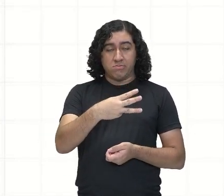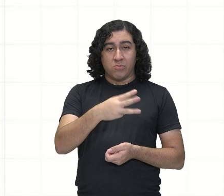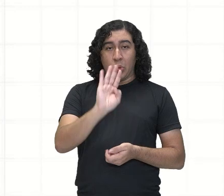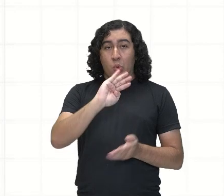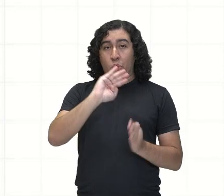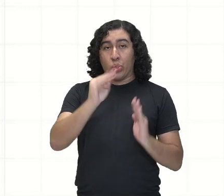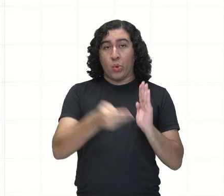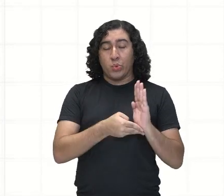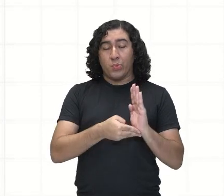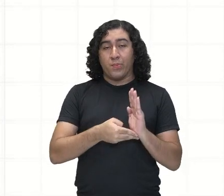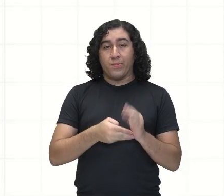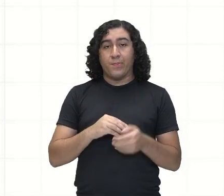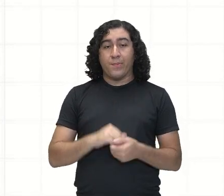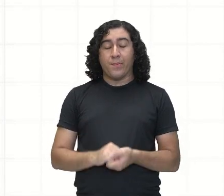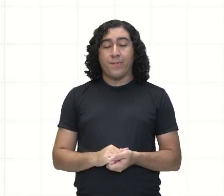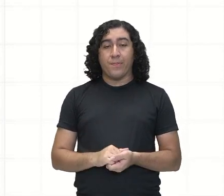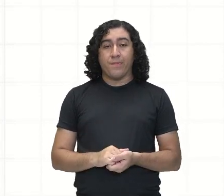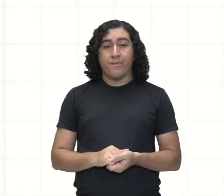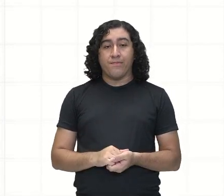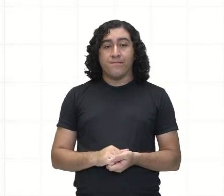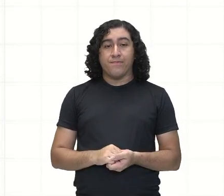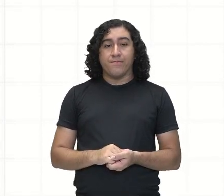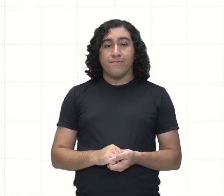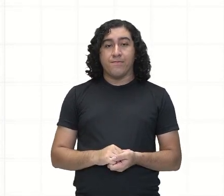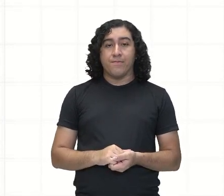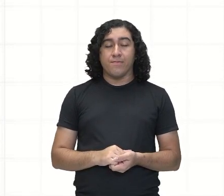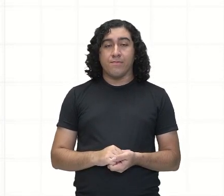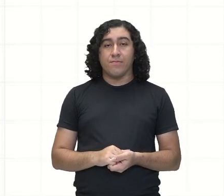número pi, que é 3. Tá?